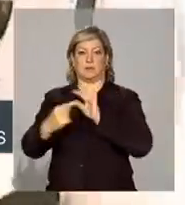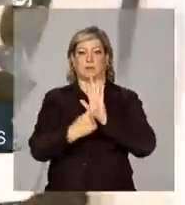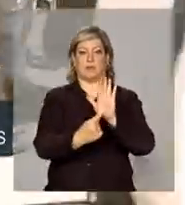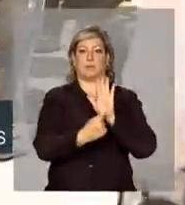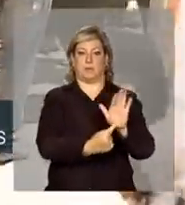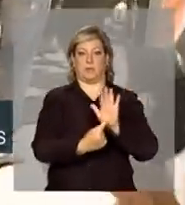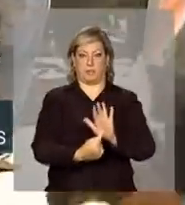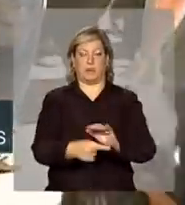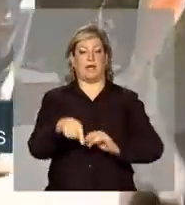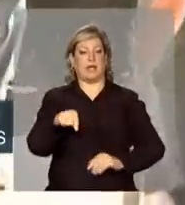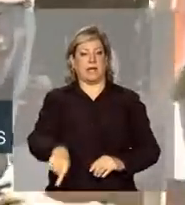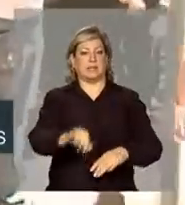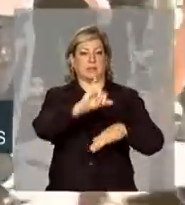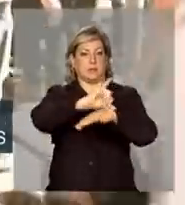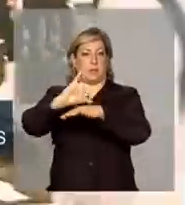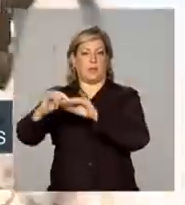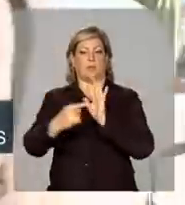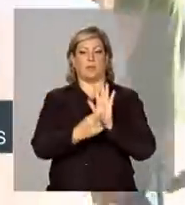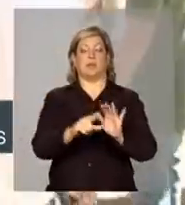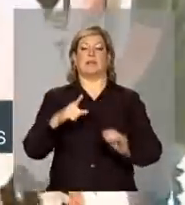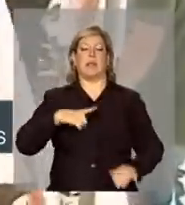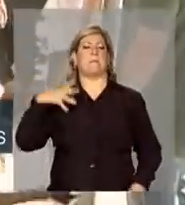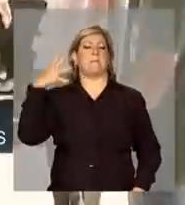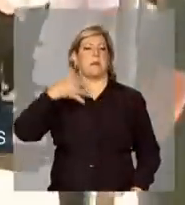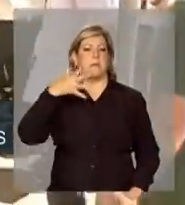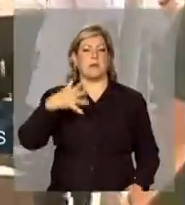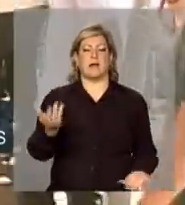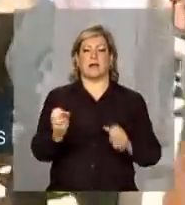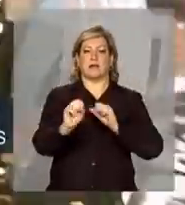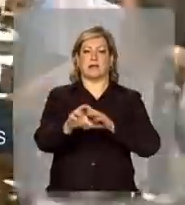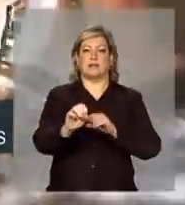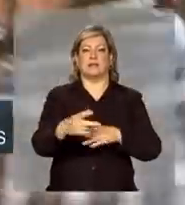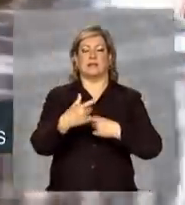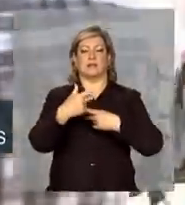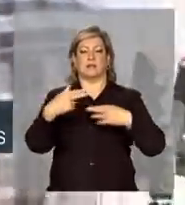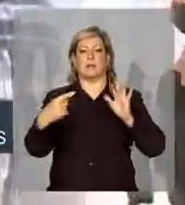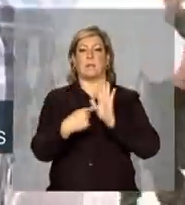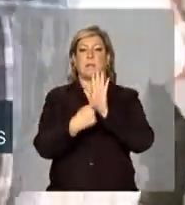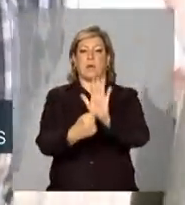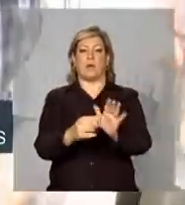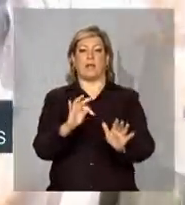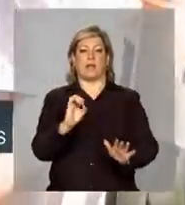exposições, há também palestras e apresentações técnicas.